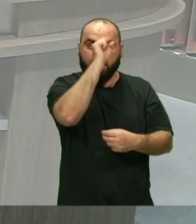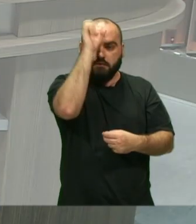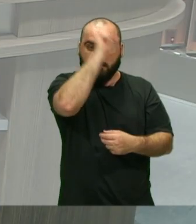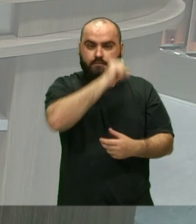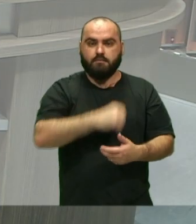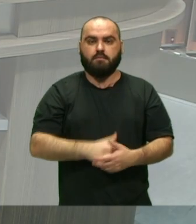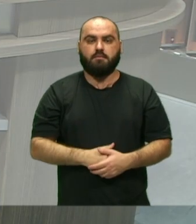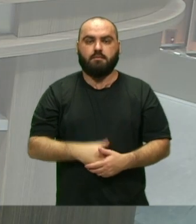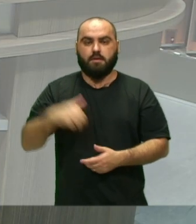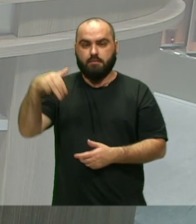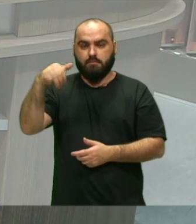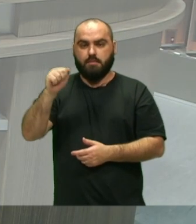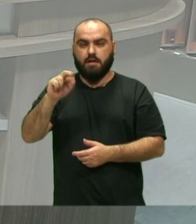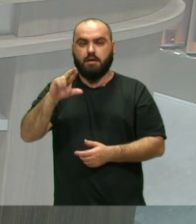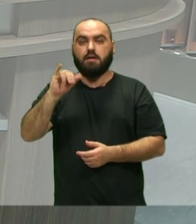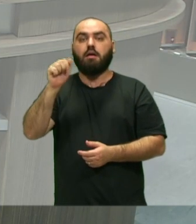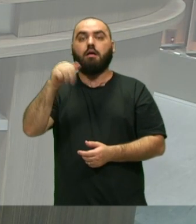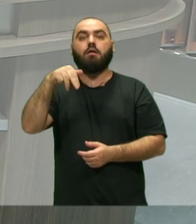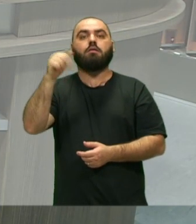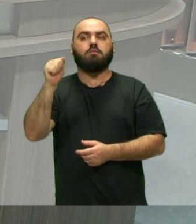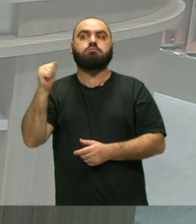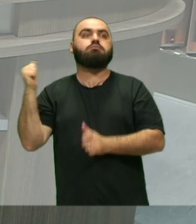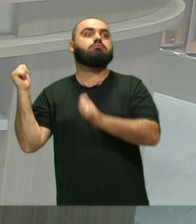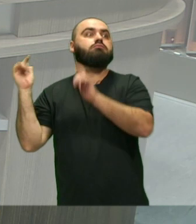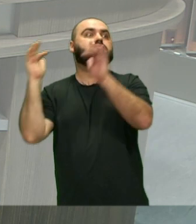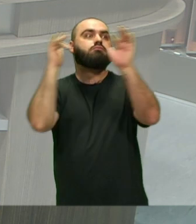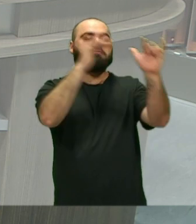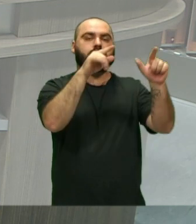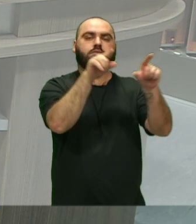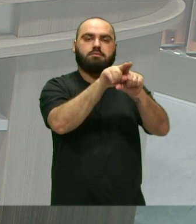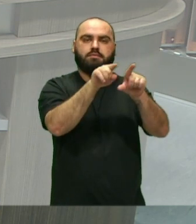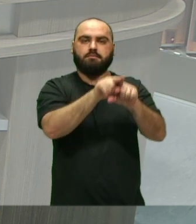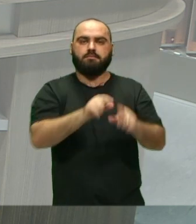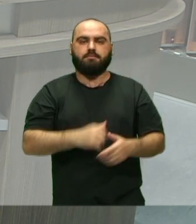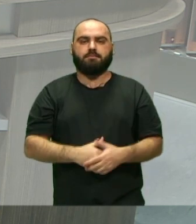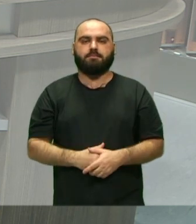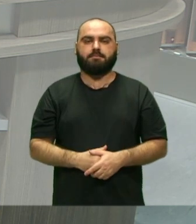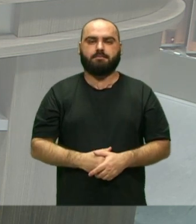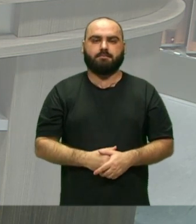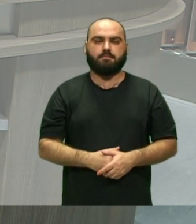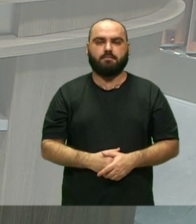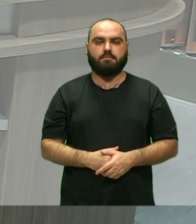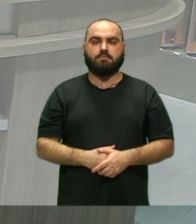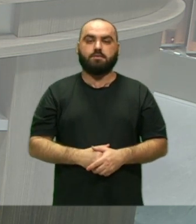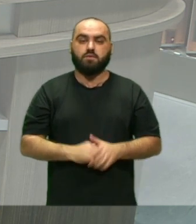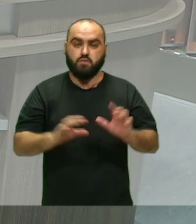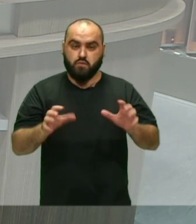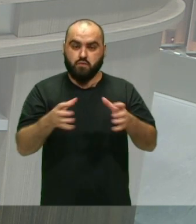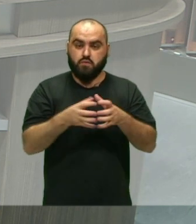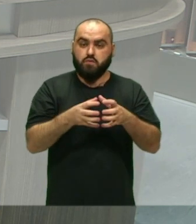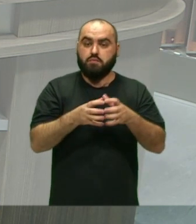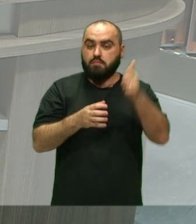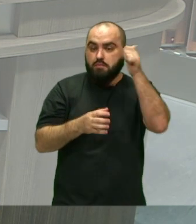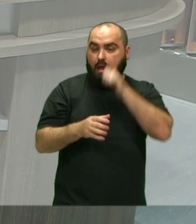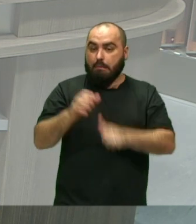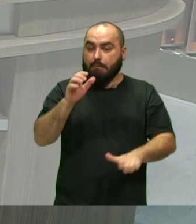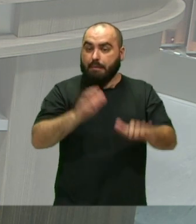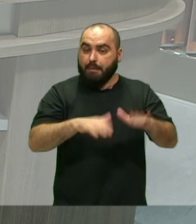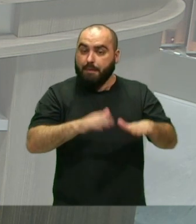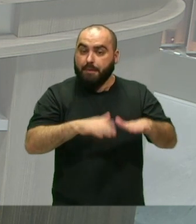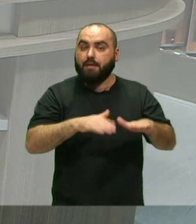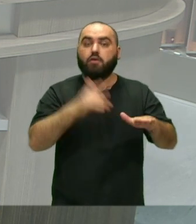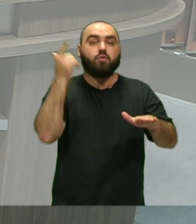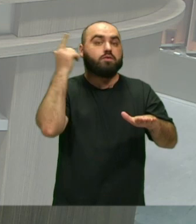Como Mariana Foi uma delas Com isso A gente foi ampliando O baque mulher Foi chegando Em outros lugares